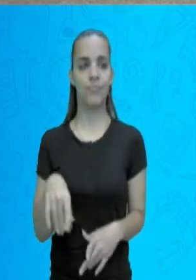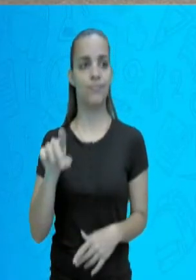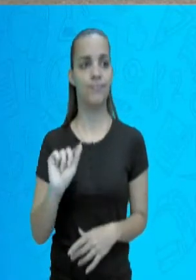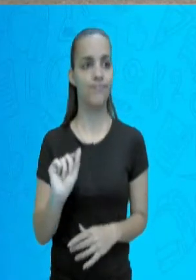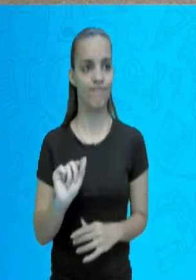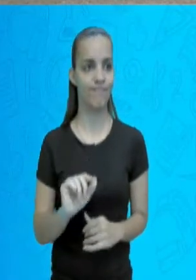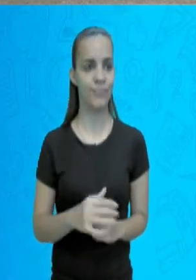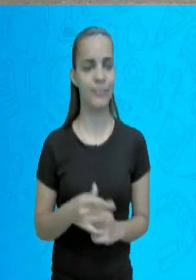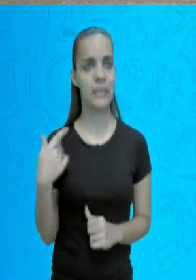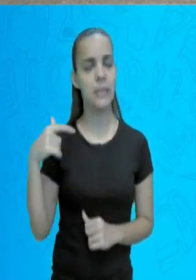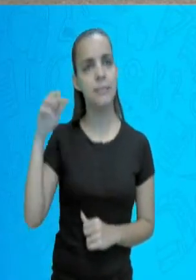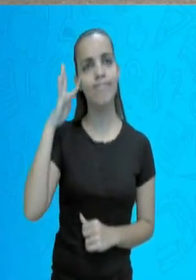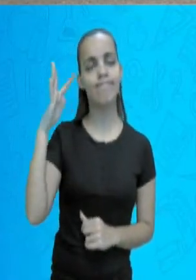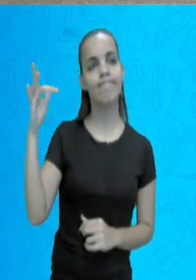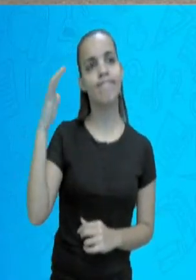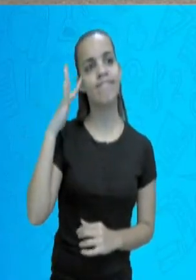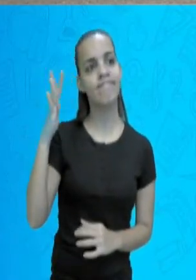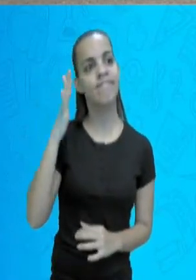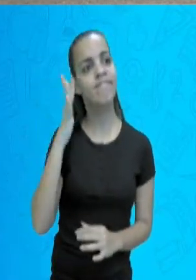Imagina o seguinte,